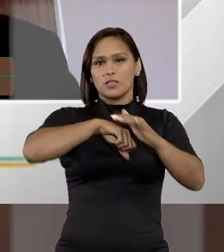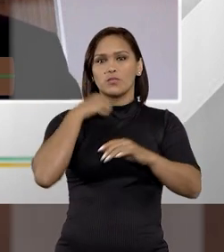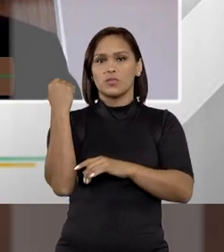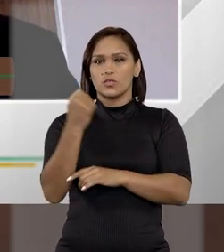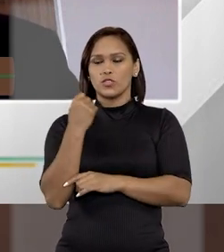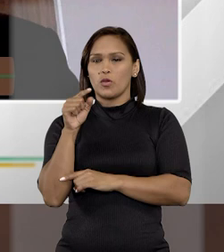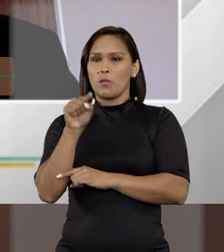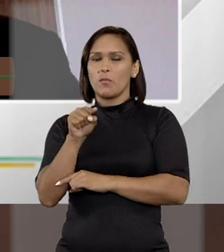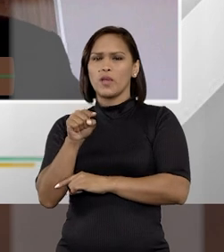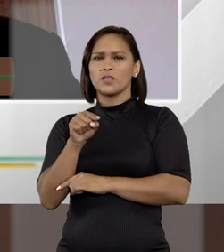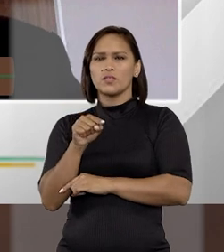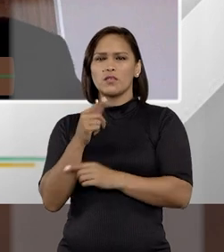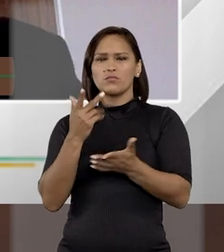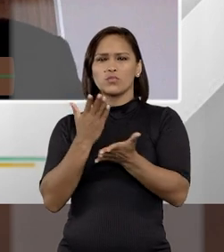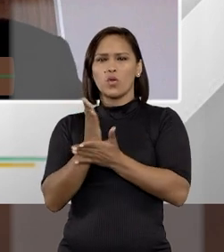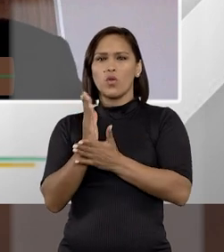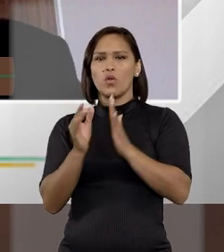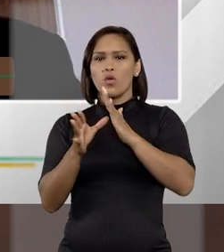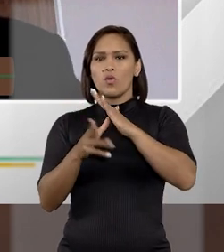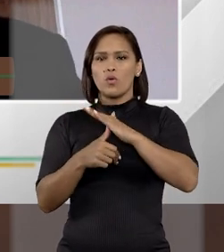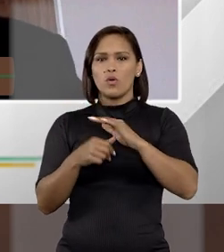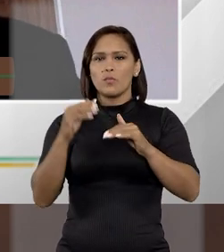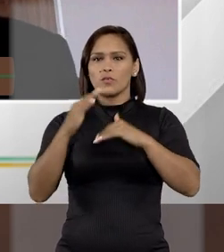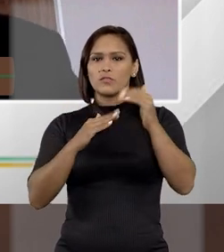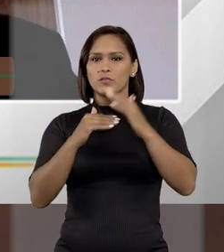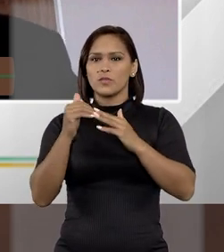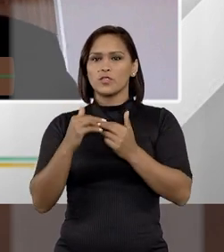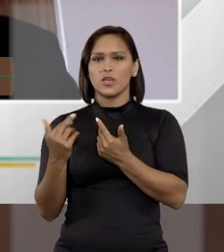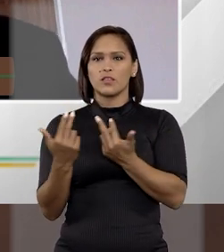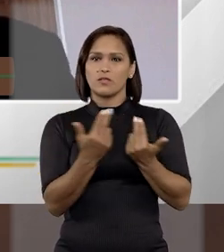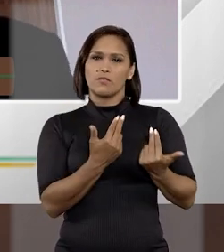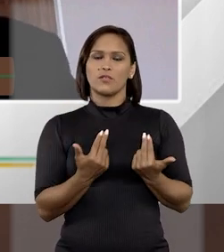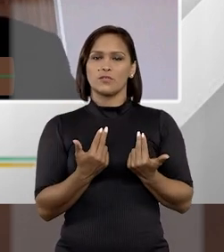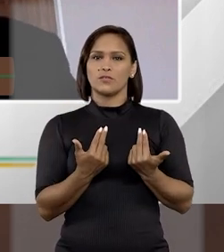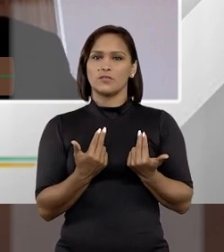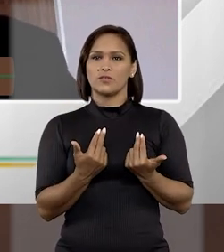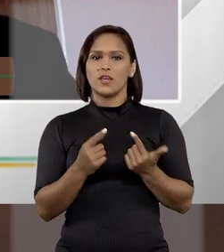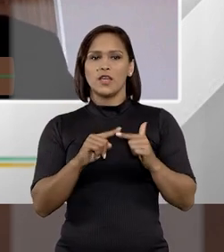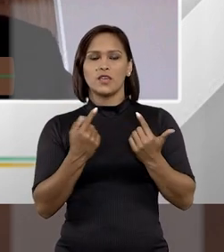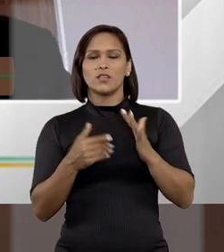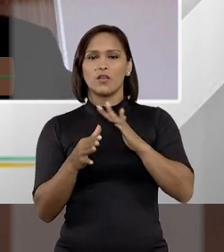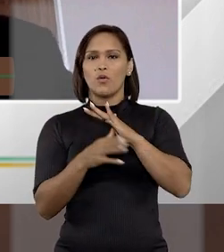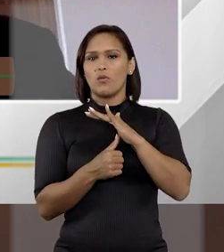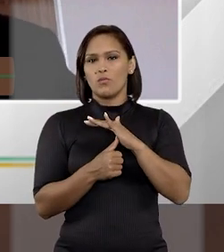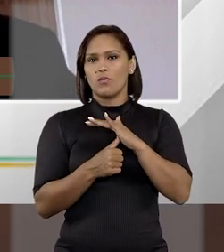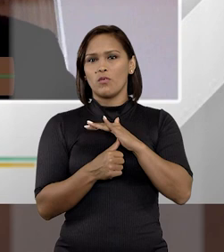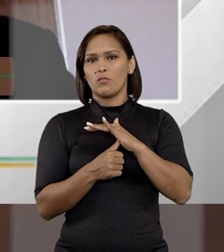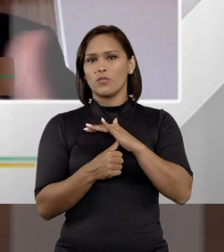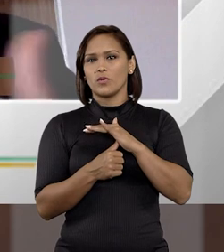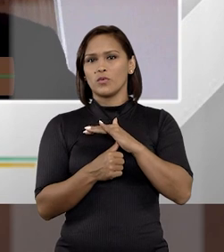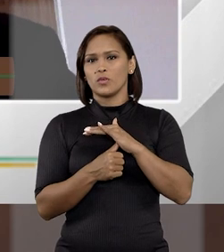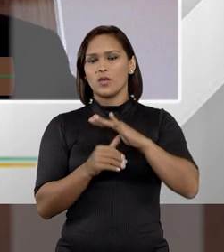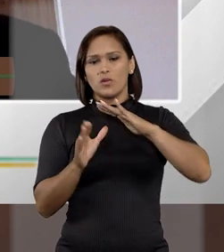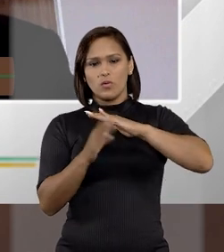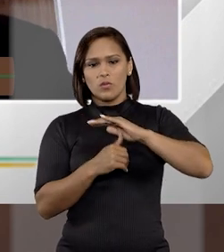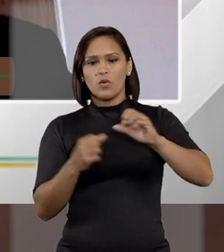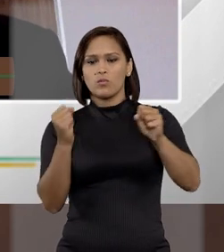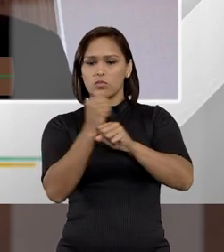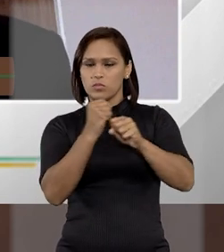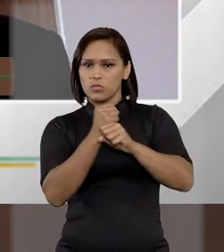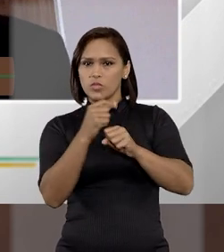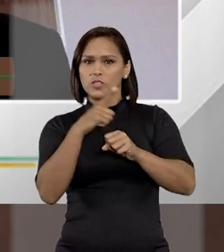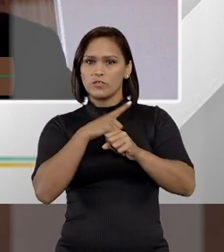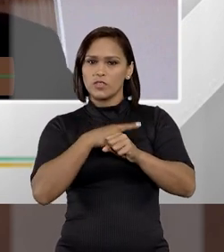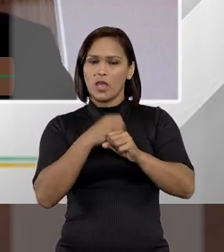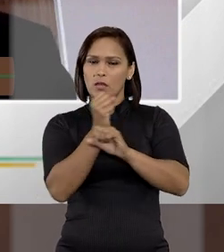mas o legislador não considerou hediondo o roubo que foi praticado nas mesmas circunstâncias. Então um roubo que, com o emprego de explosivo,